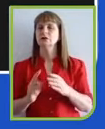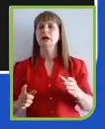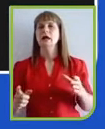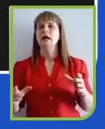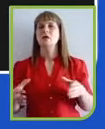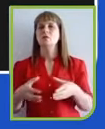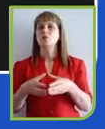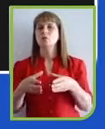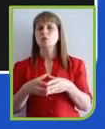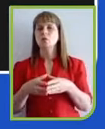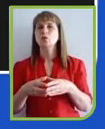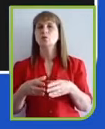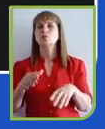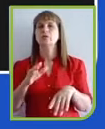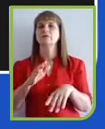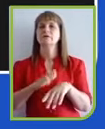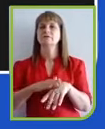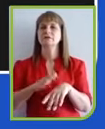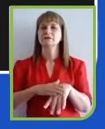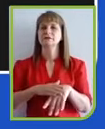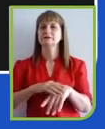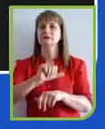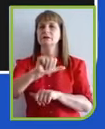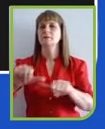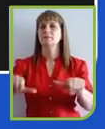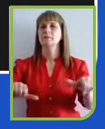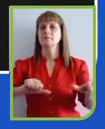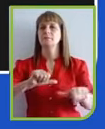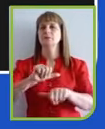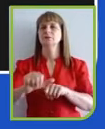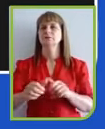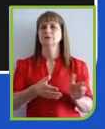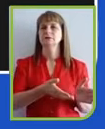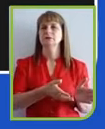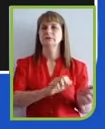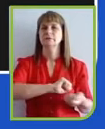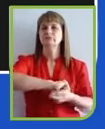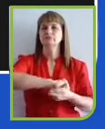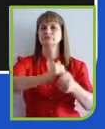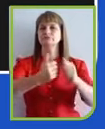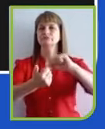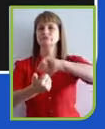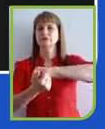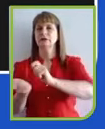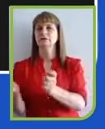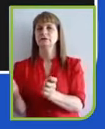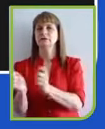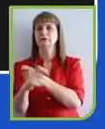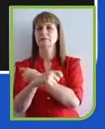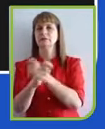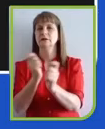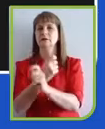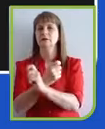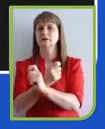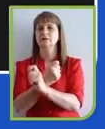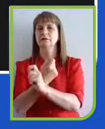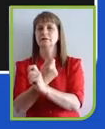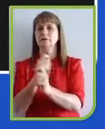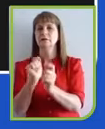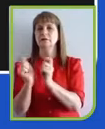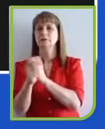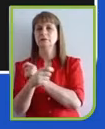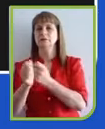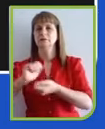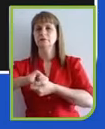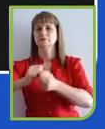fazer a transição de um modelo de negócio ainda muito business as usual, muito